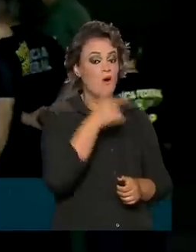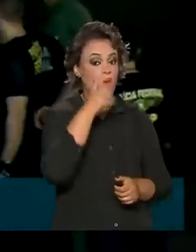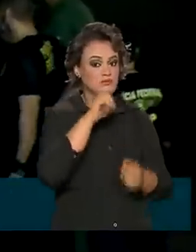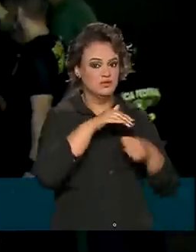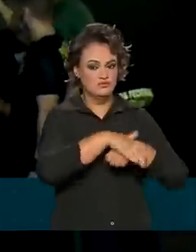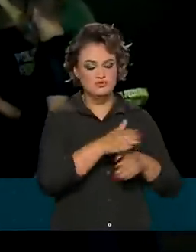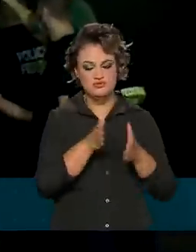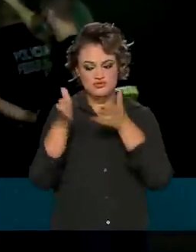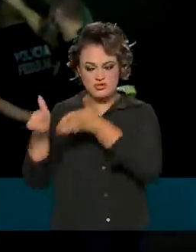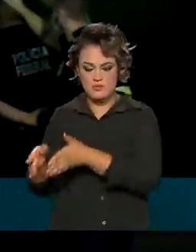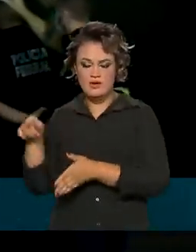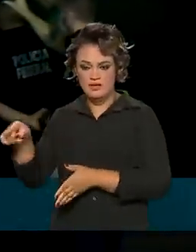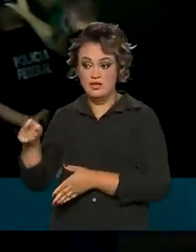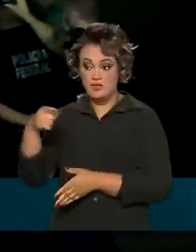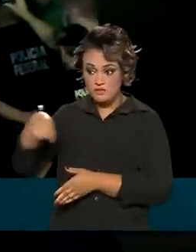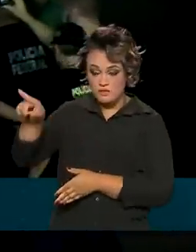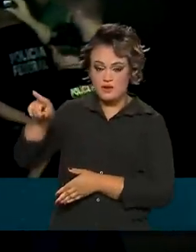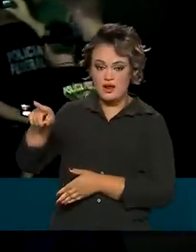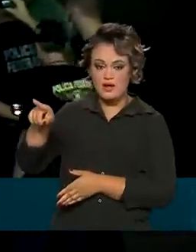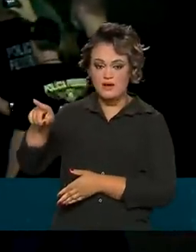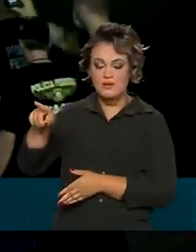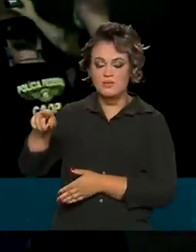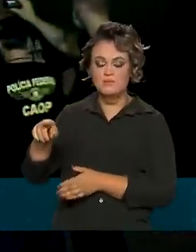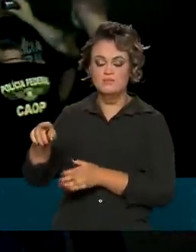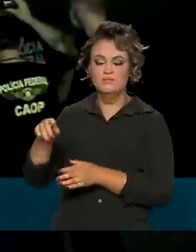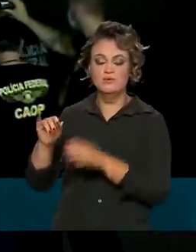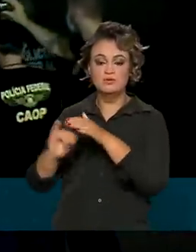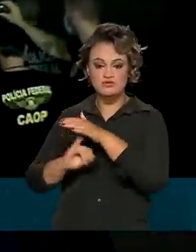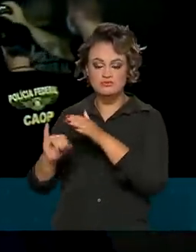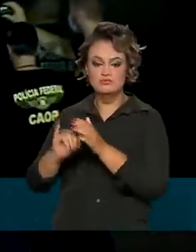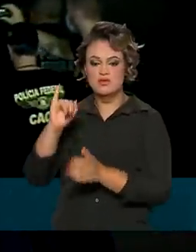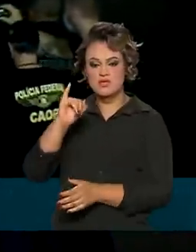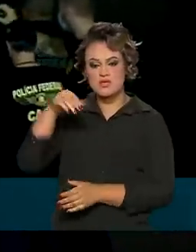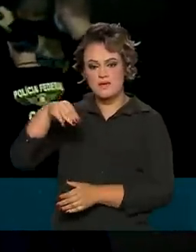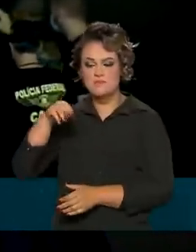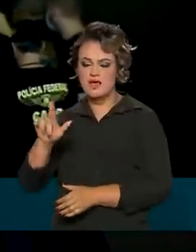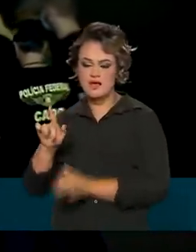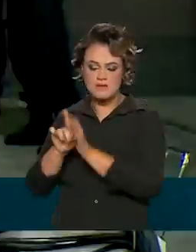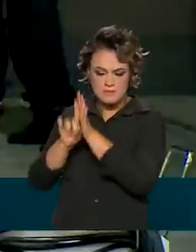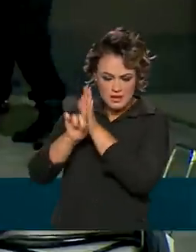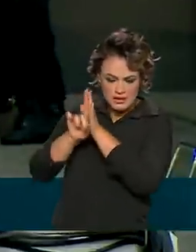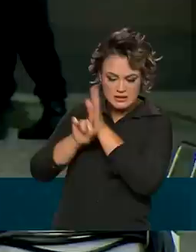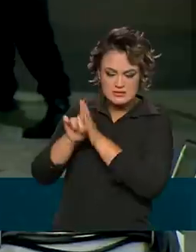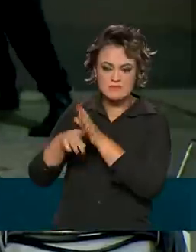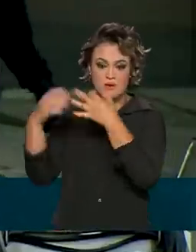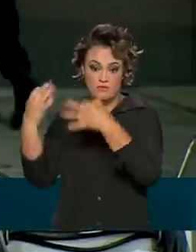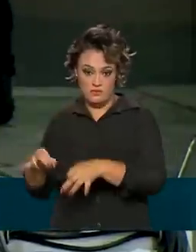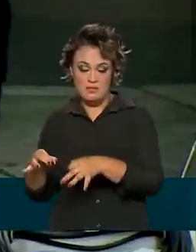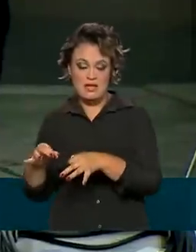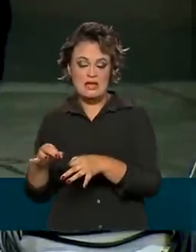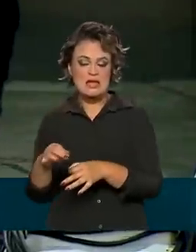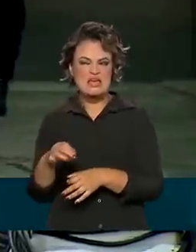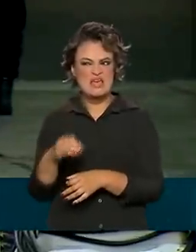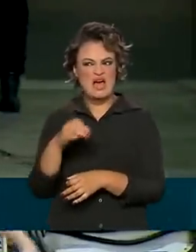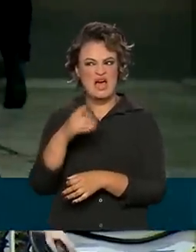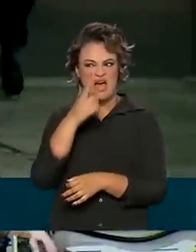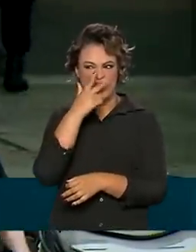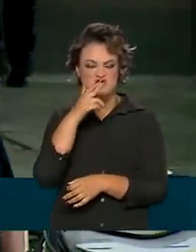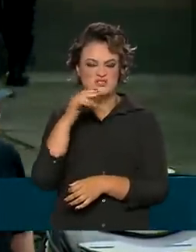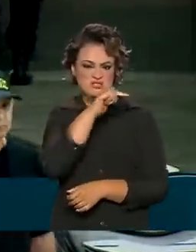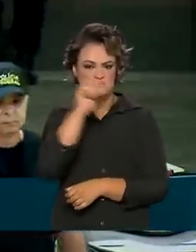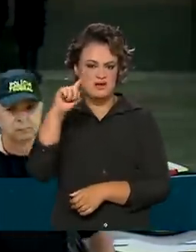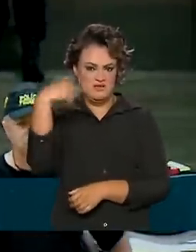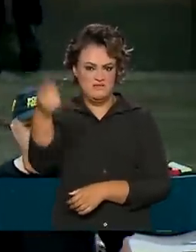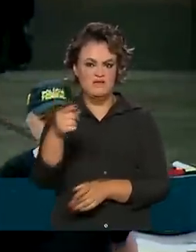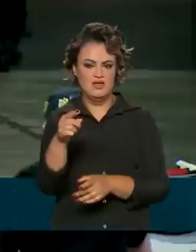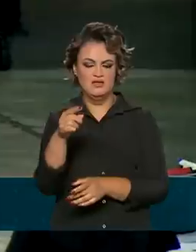E vieram aqui para o Instituto Nacional de Criminalística para identificação. A conclusão está prevista para a semana que